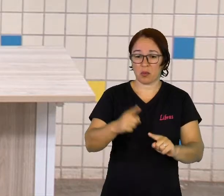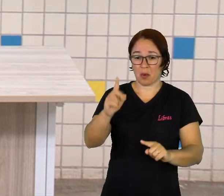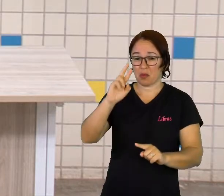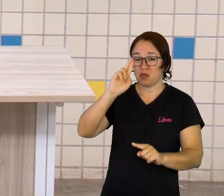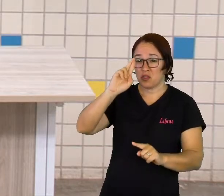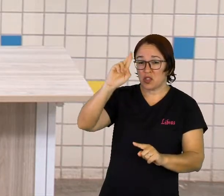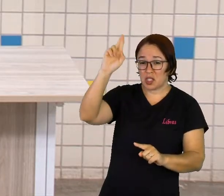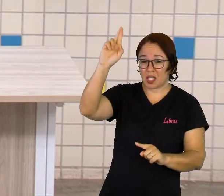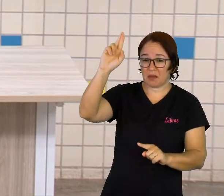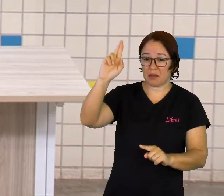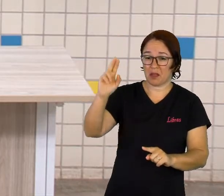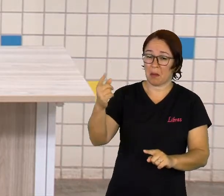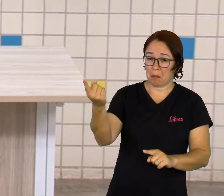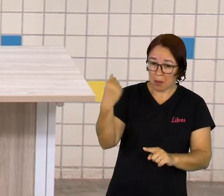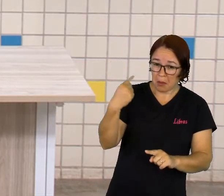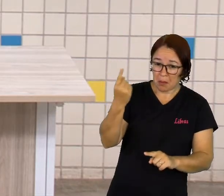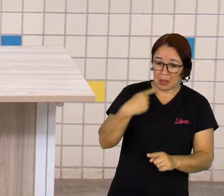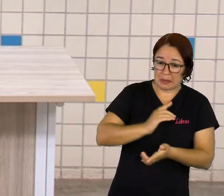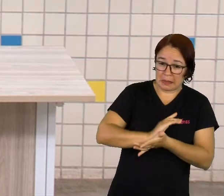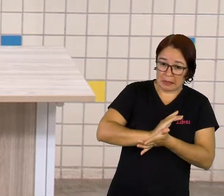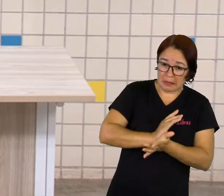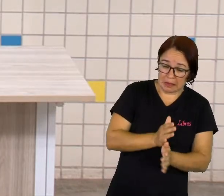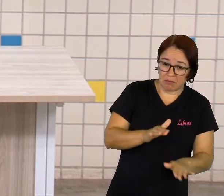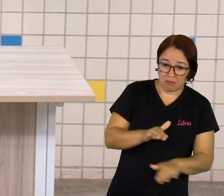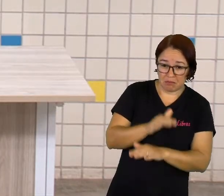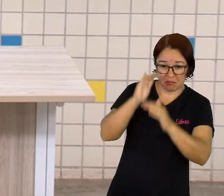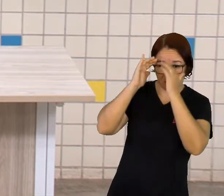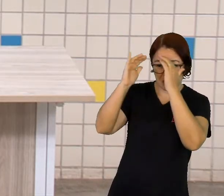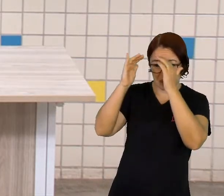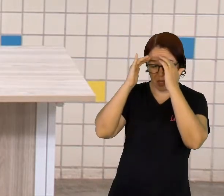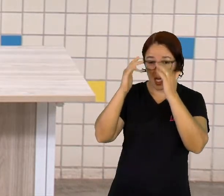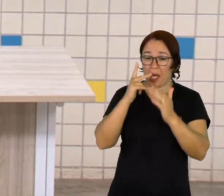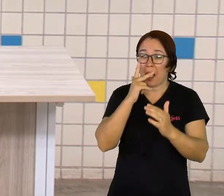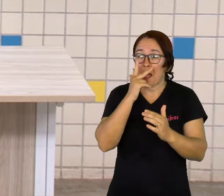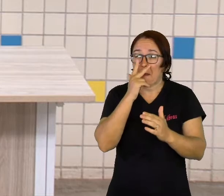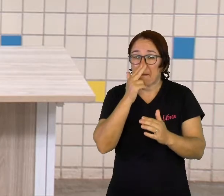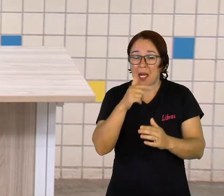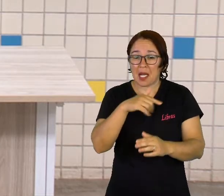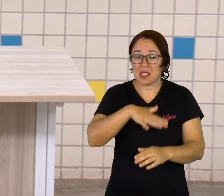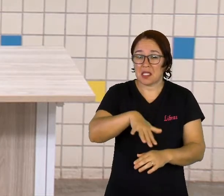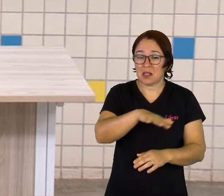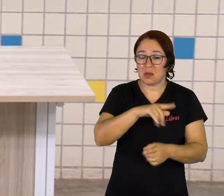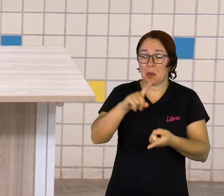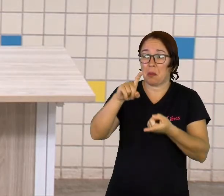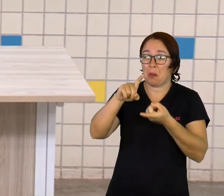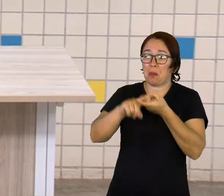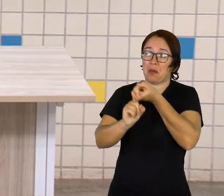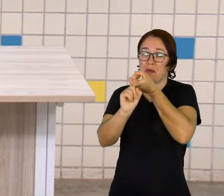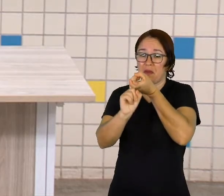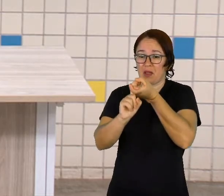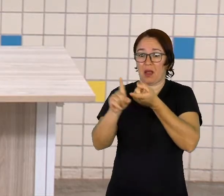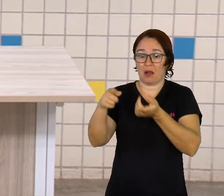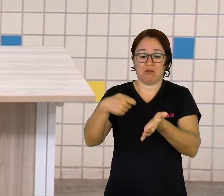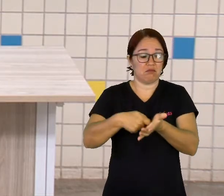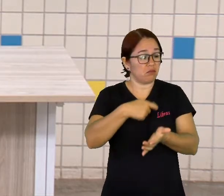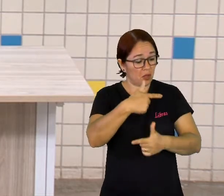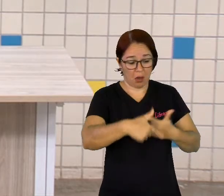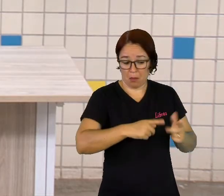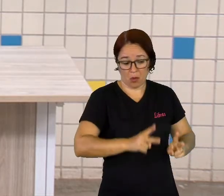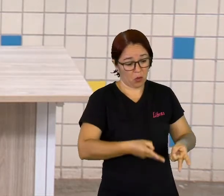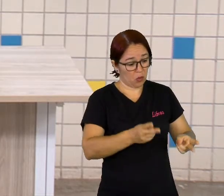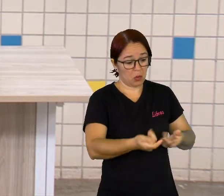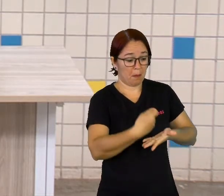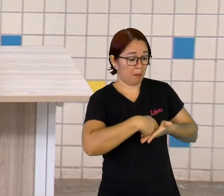diz que eles só poderão ser livres quando pagarem a dívida. Só que eles nunca conseguem pagar essa dívida.